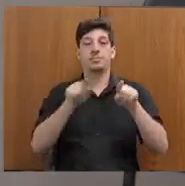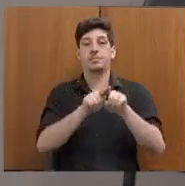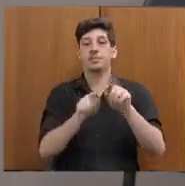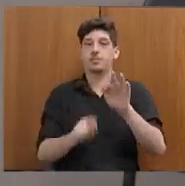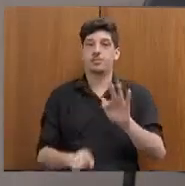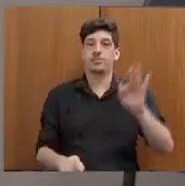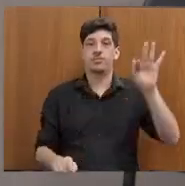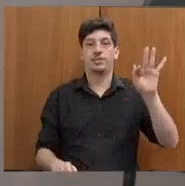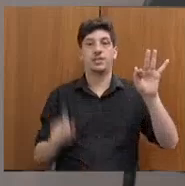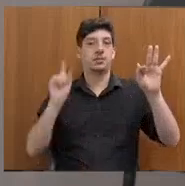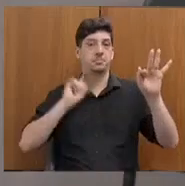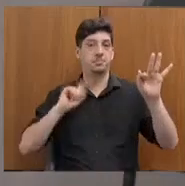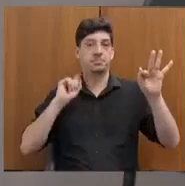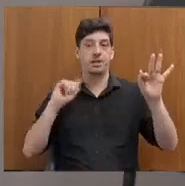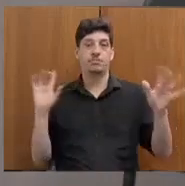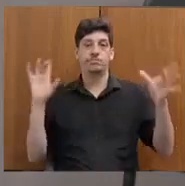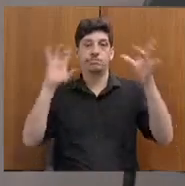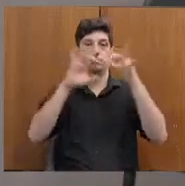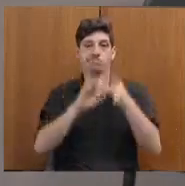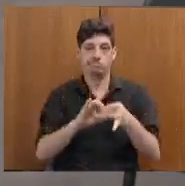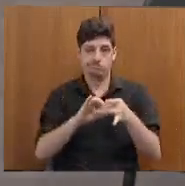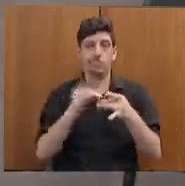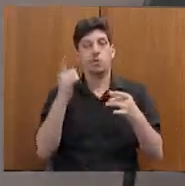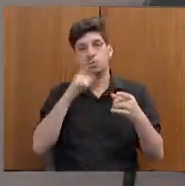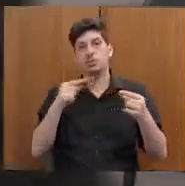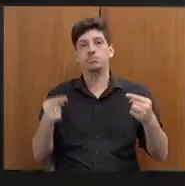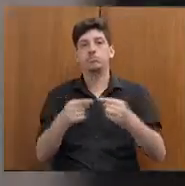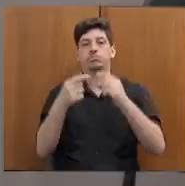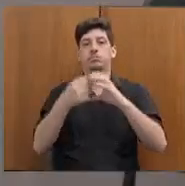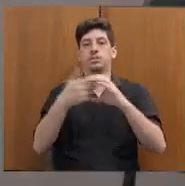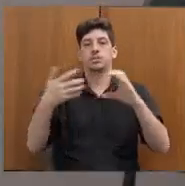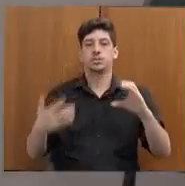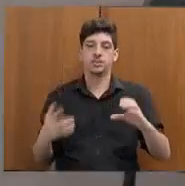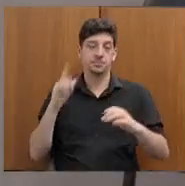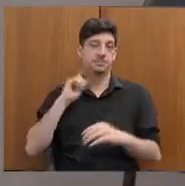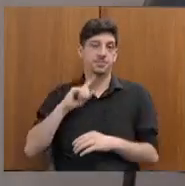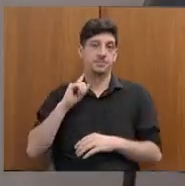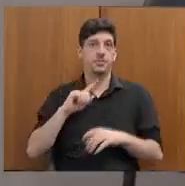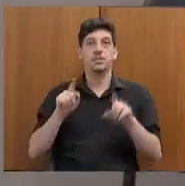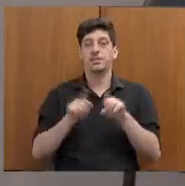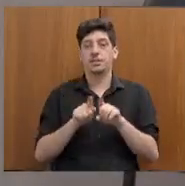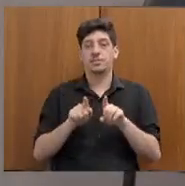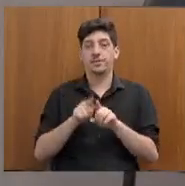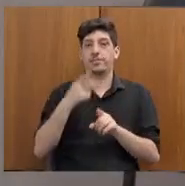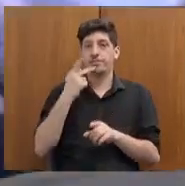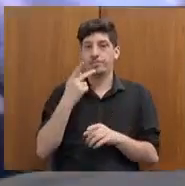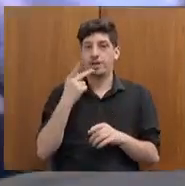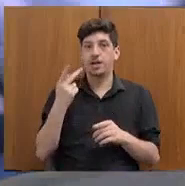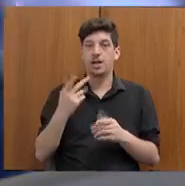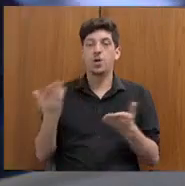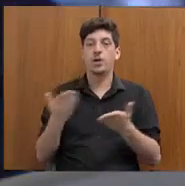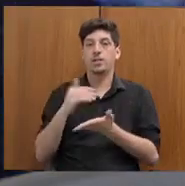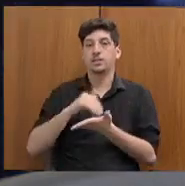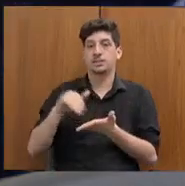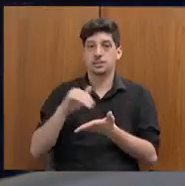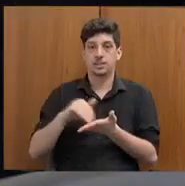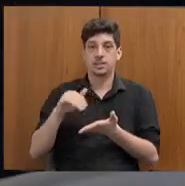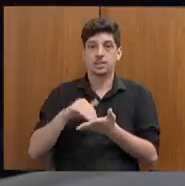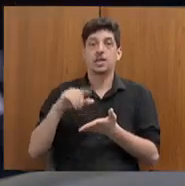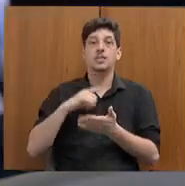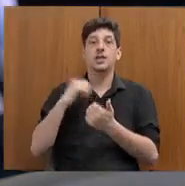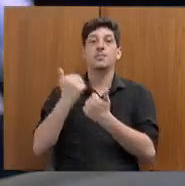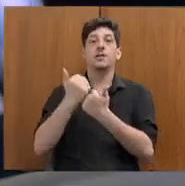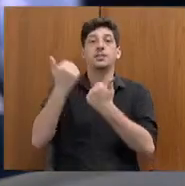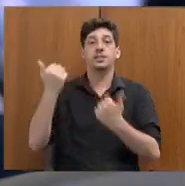característica, as características de Minas. Eu queria falar também que agora a CEDESI vai ter uma diretoria